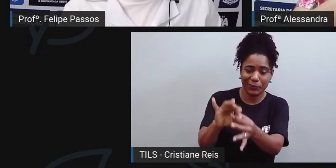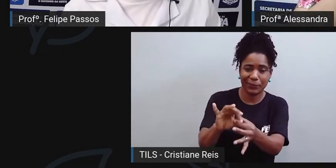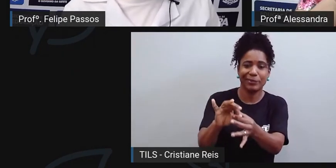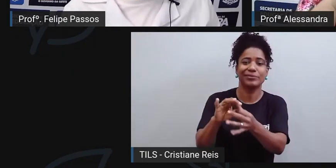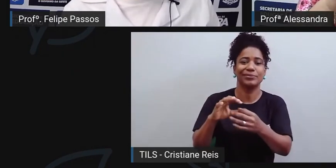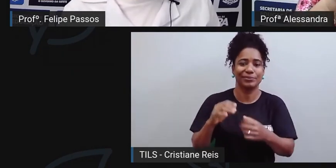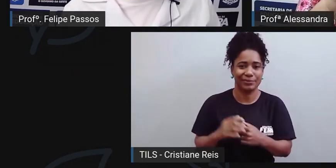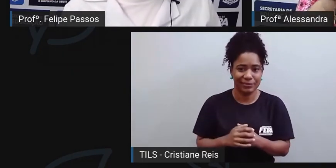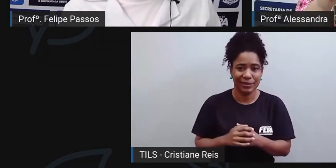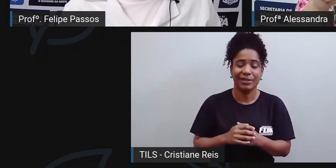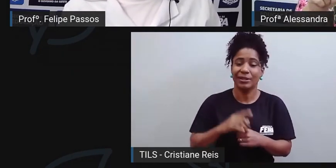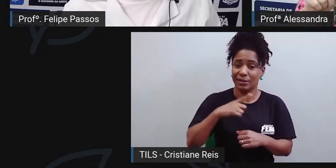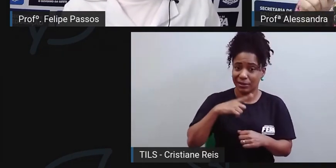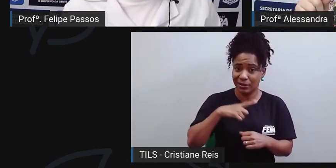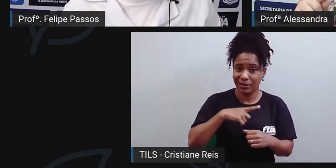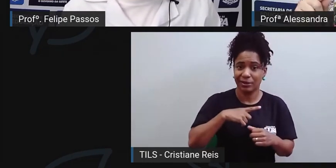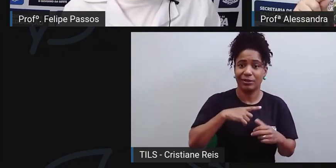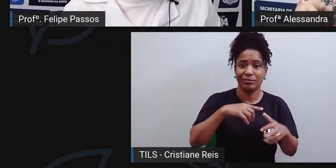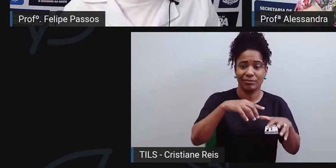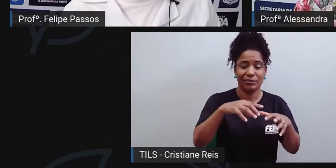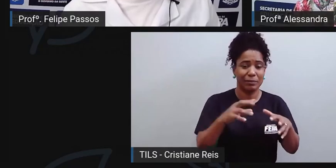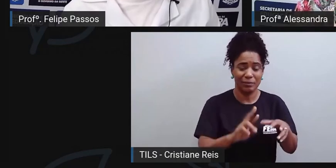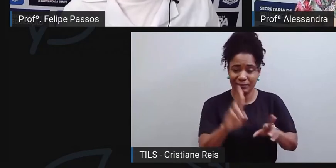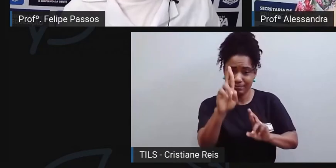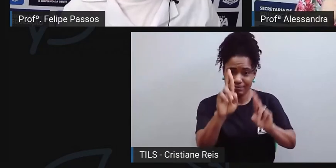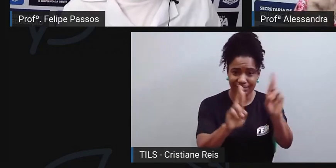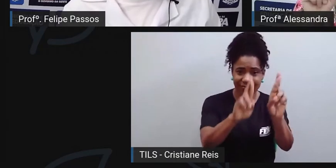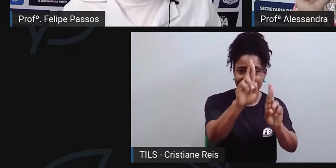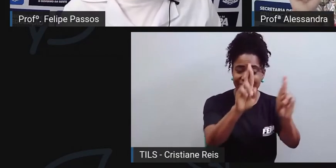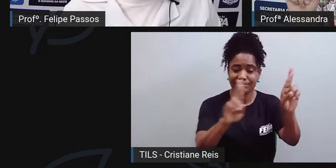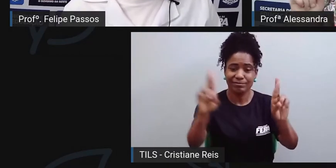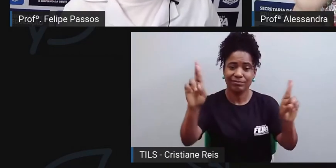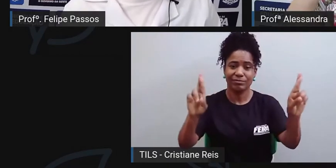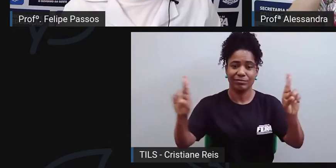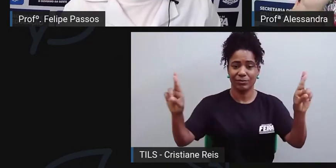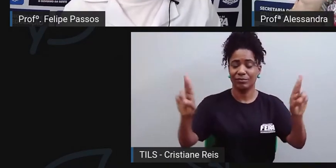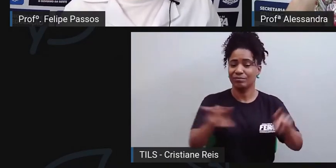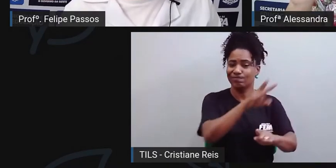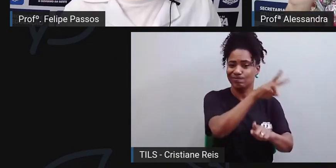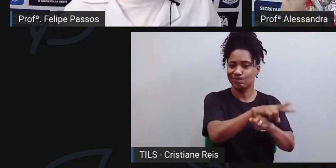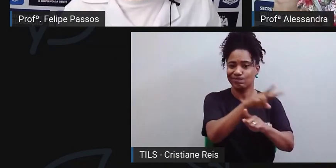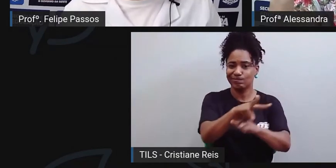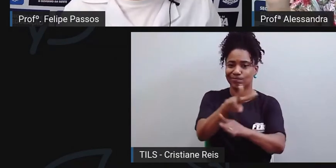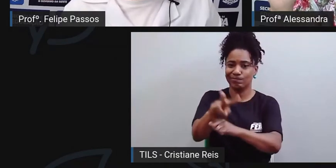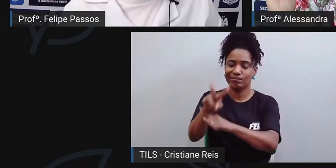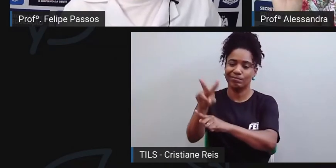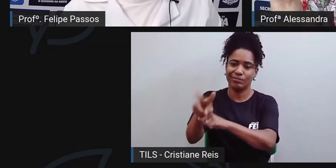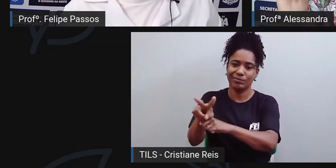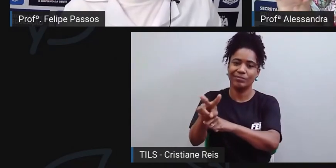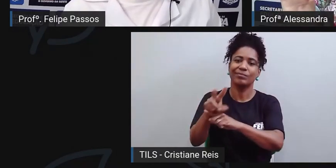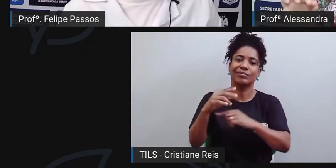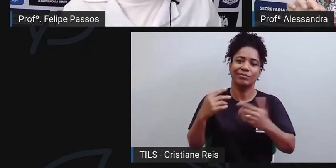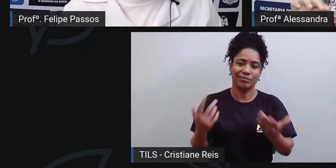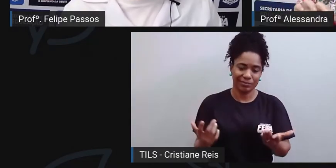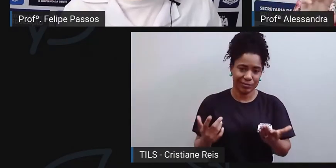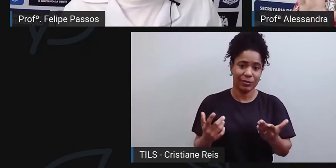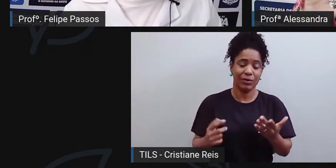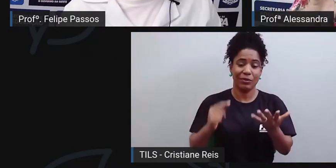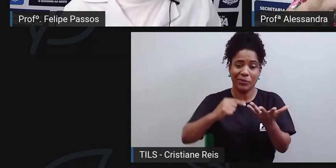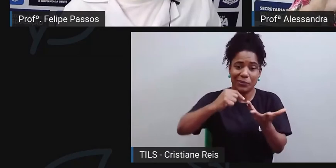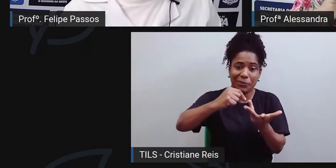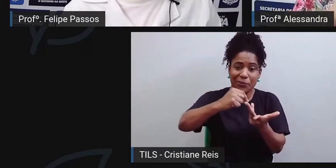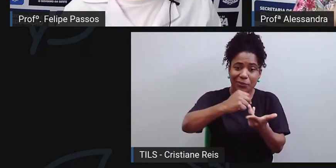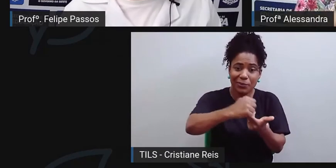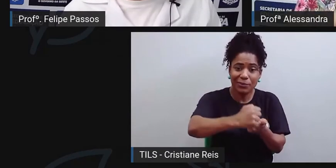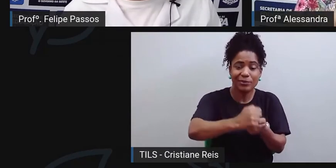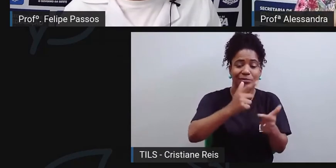de vários, vários atores, vários agentes presentes em cada um desses pontos para que